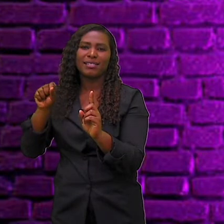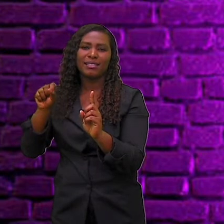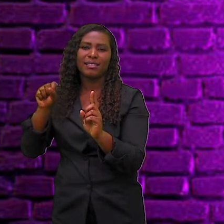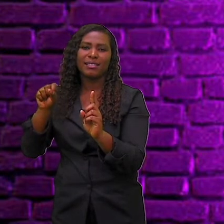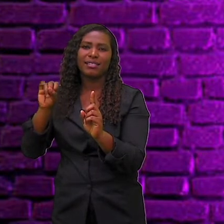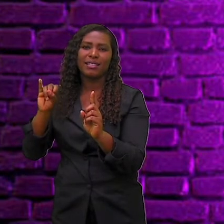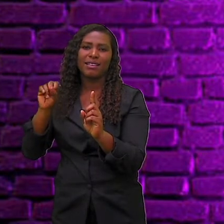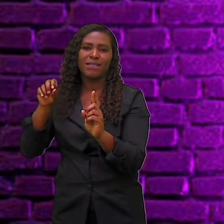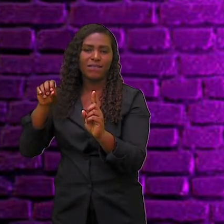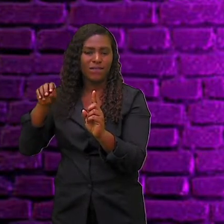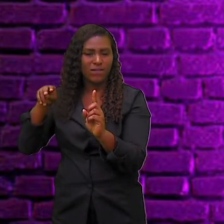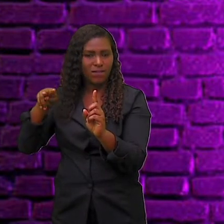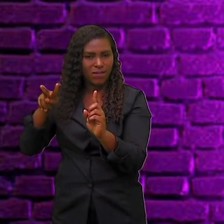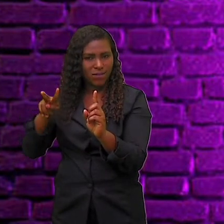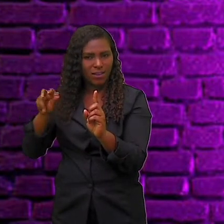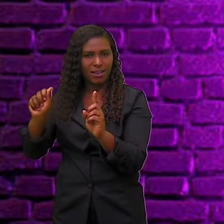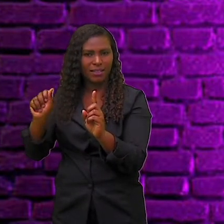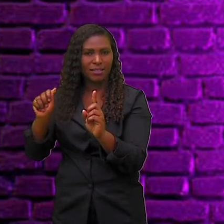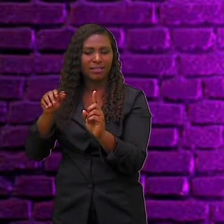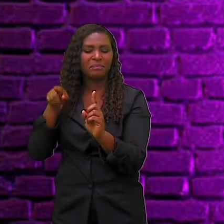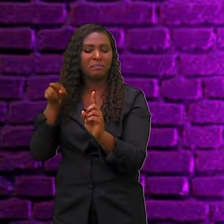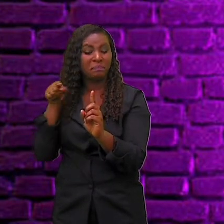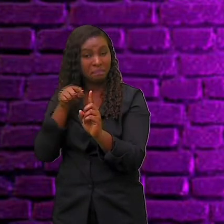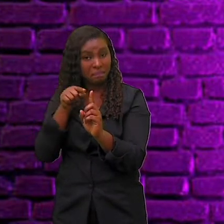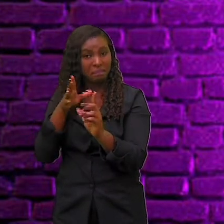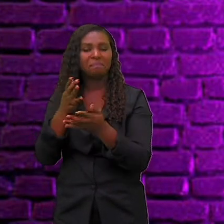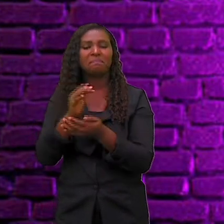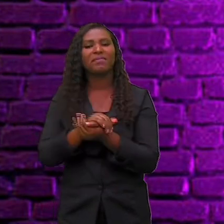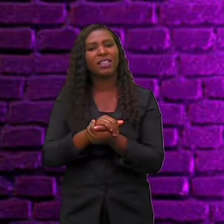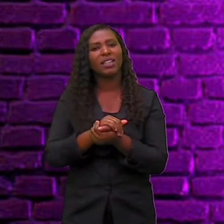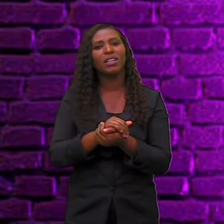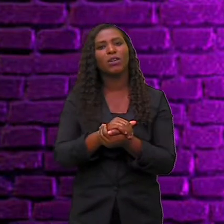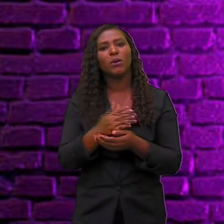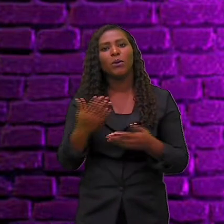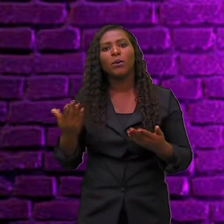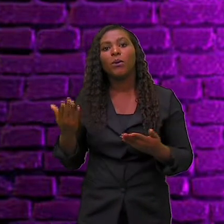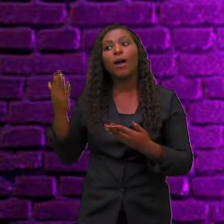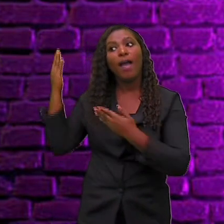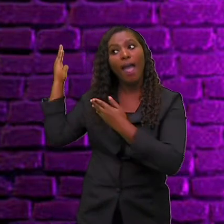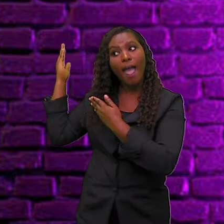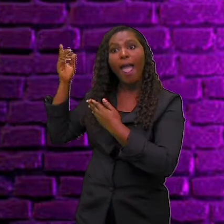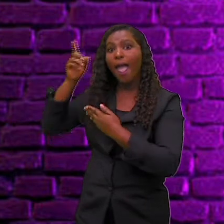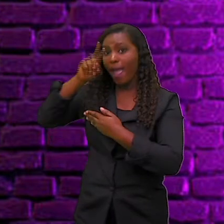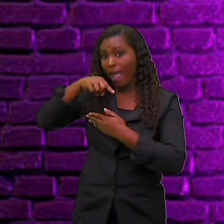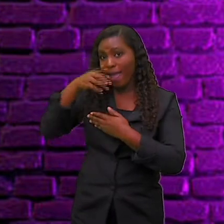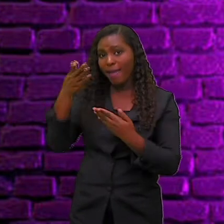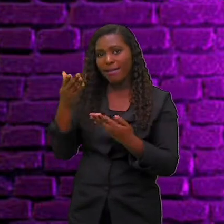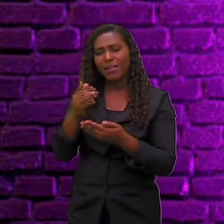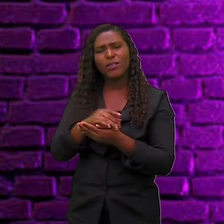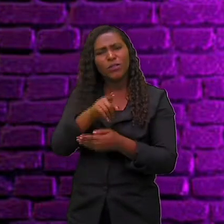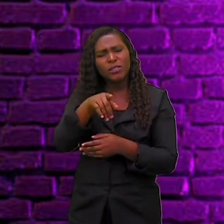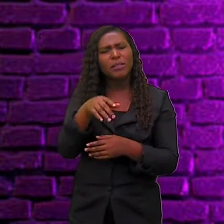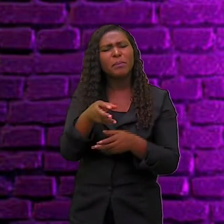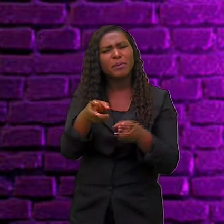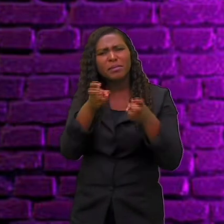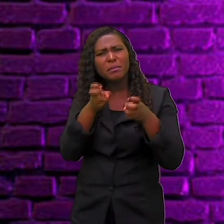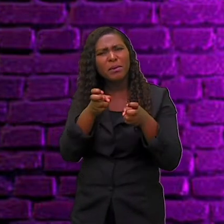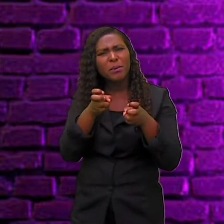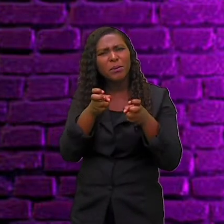E vocês conseguiram identificar aí também nessa oração nossa que eu trouxe de exemplo, qual é o nosso agente da passiva?